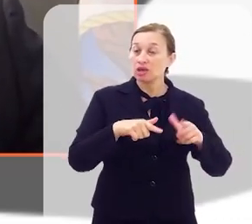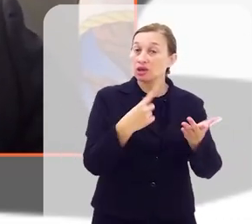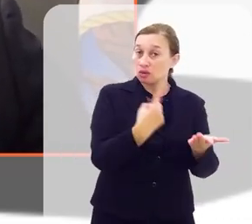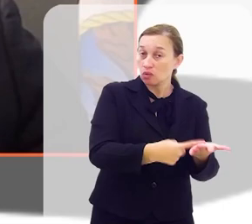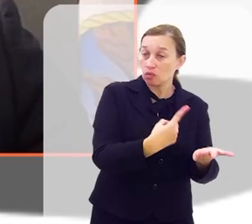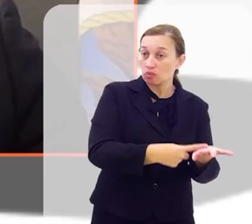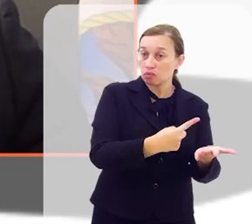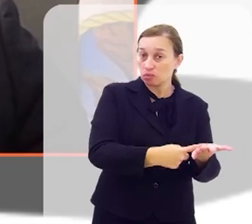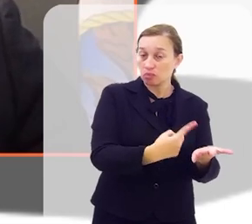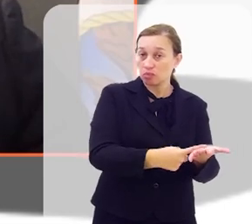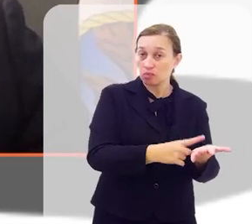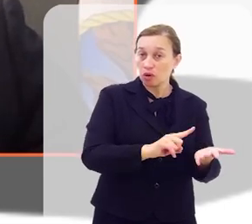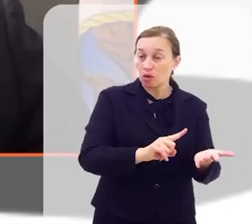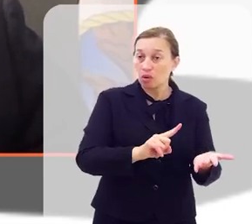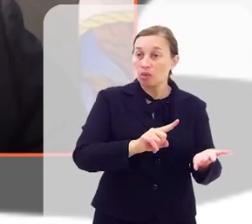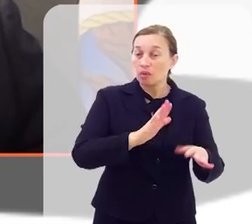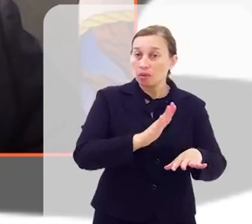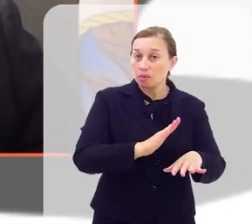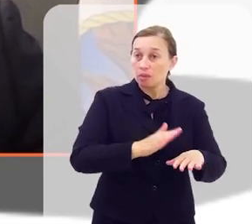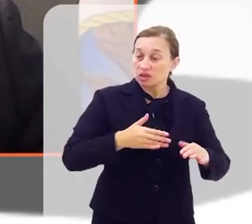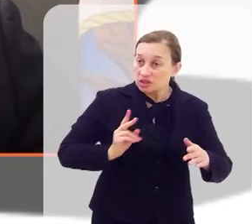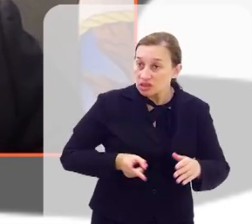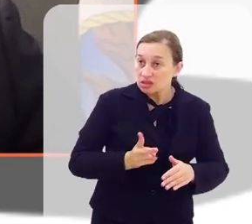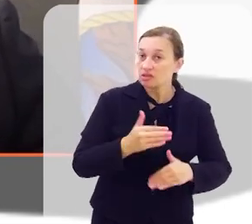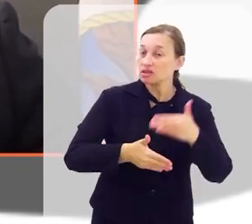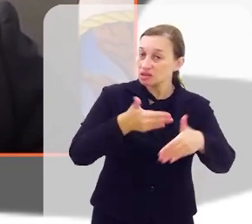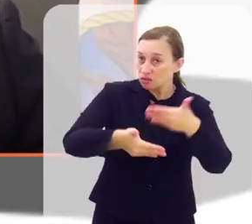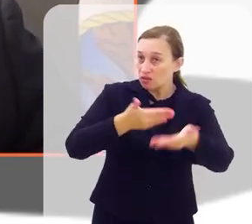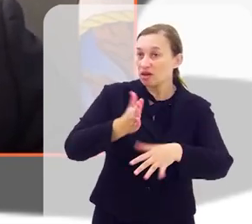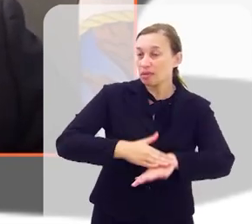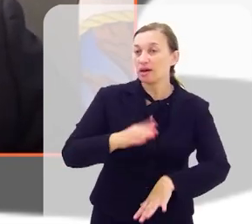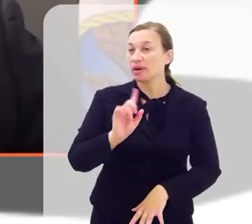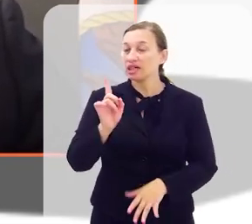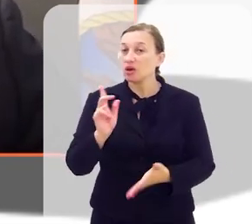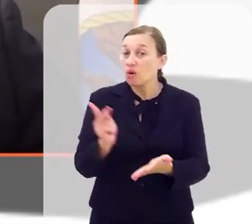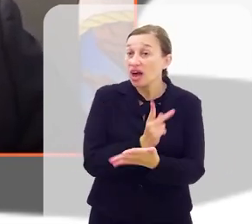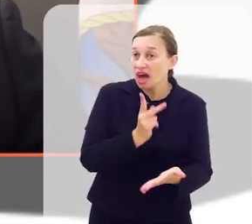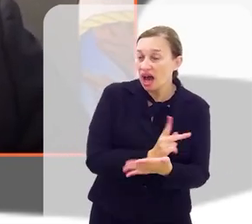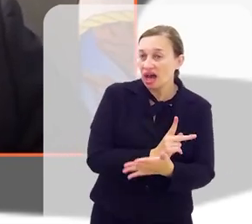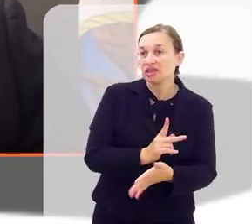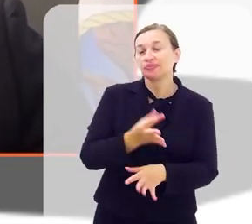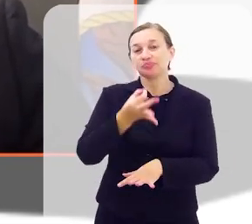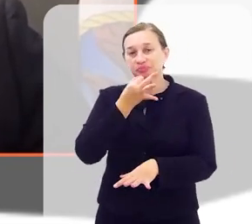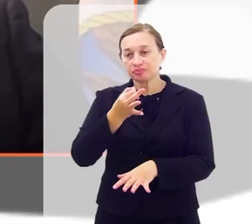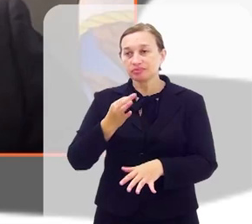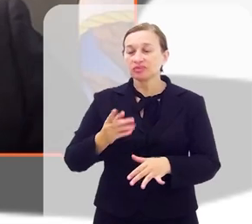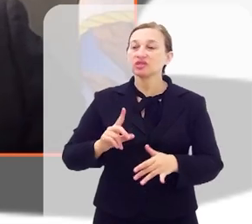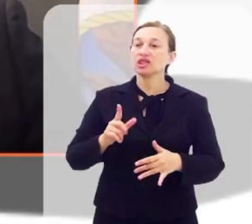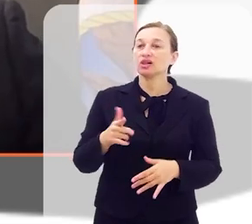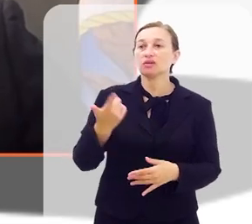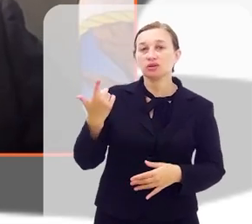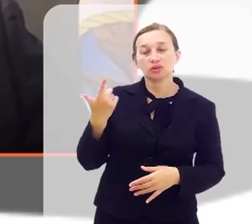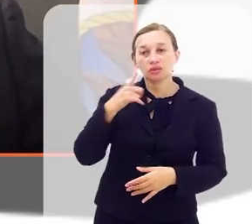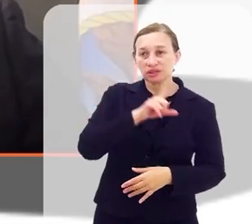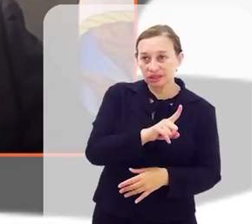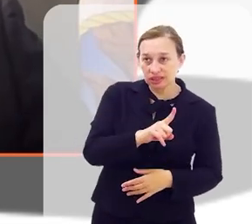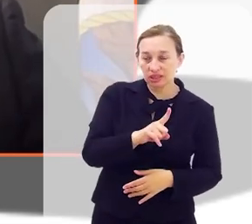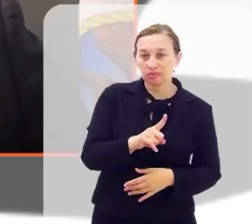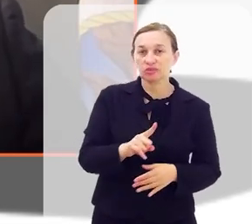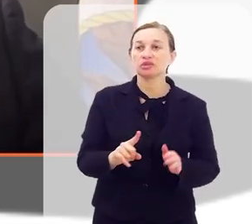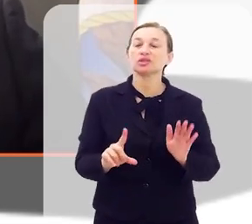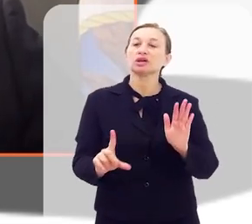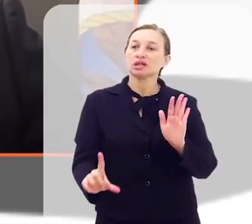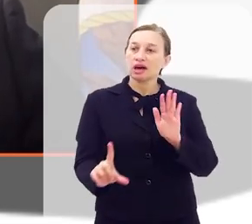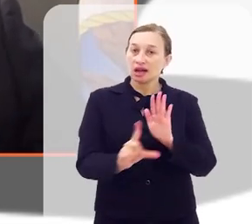procuro ouvir a população para não errar nas nossas decisões. E foi assim que nós chegamos a